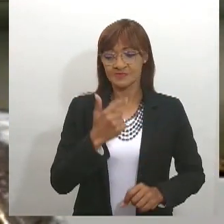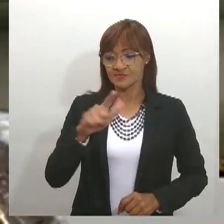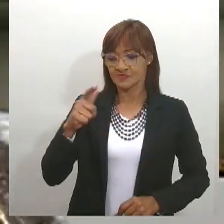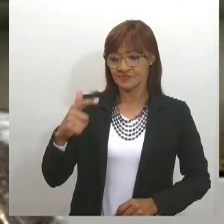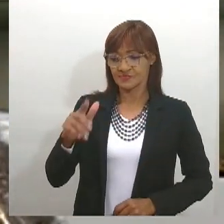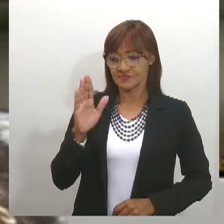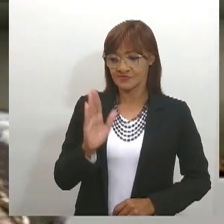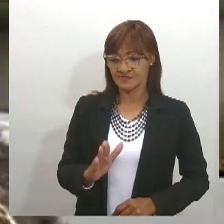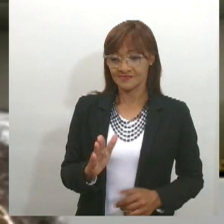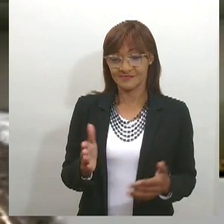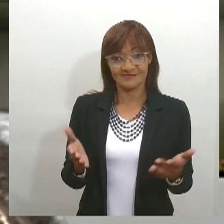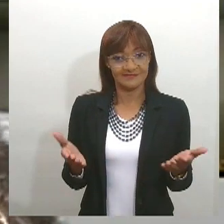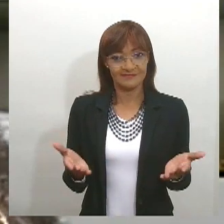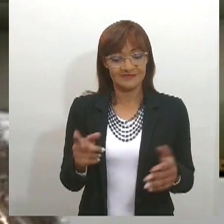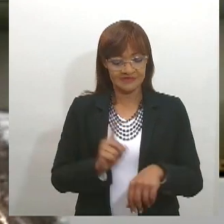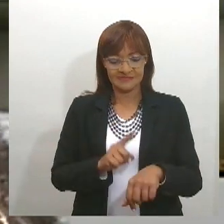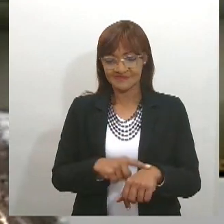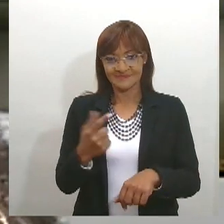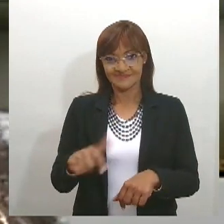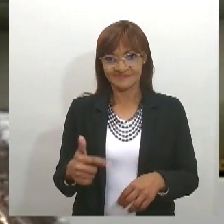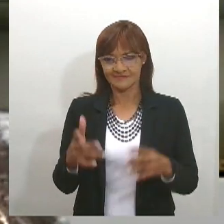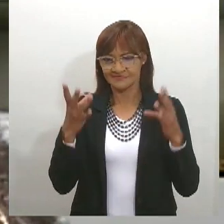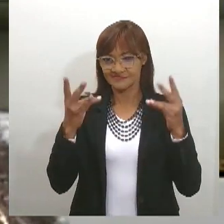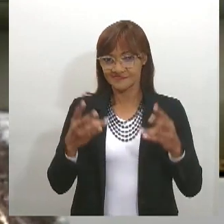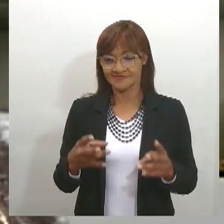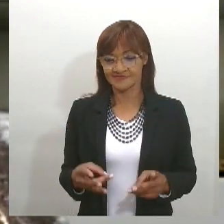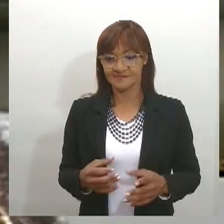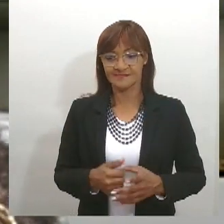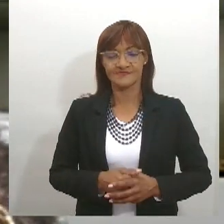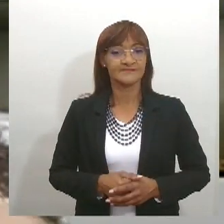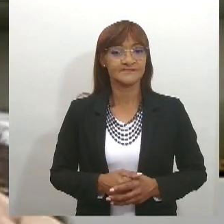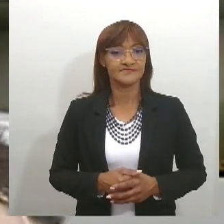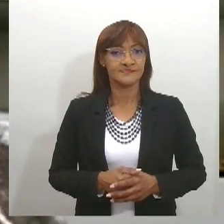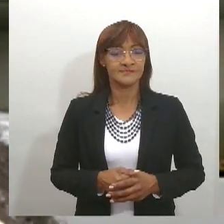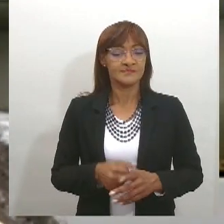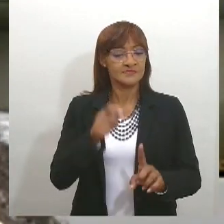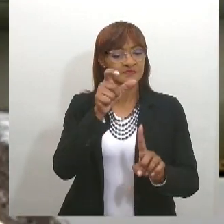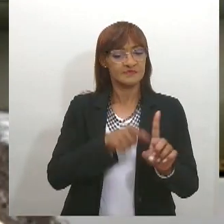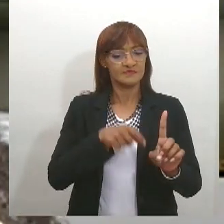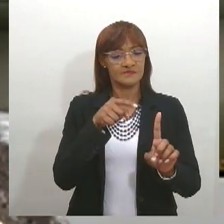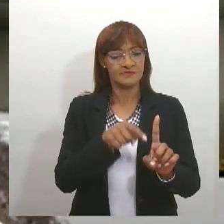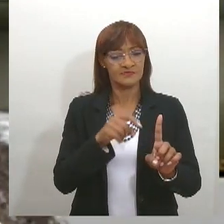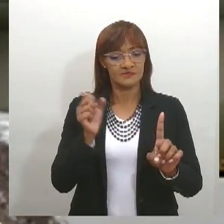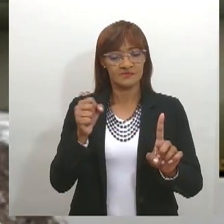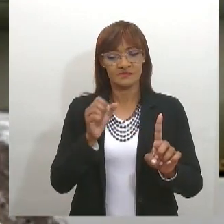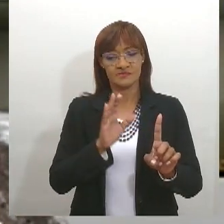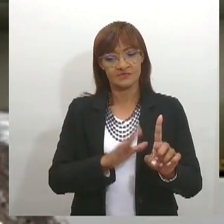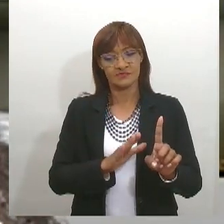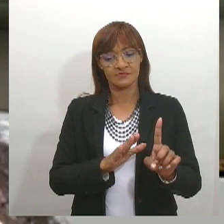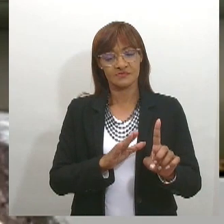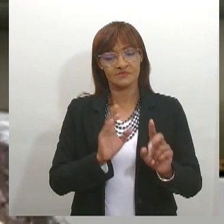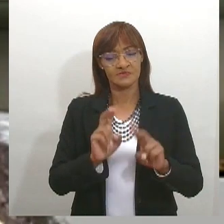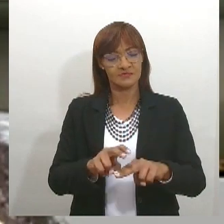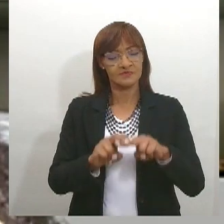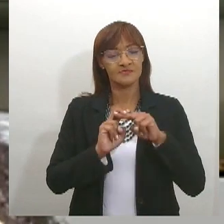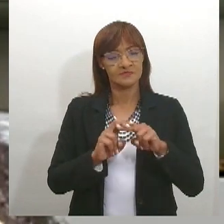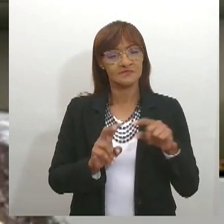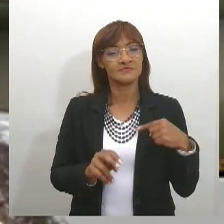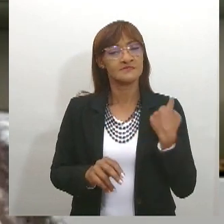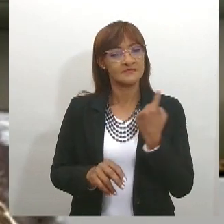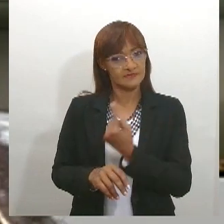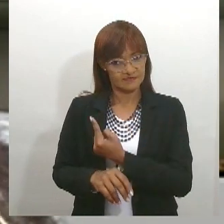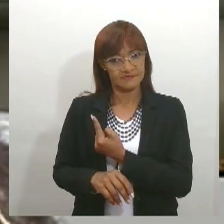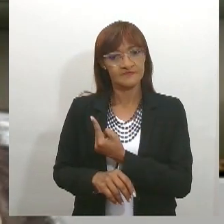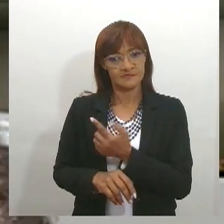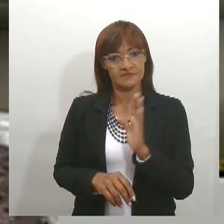expomos, dá a esse Sergipano uma notabilidade incrível. Por isso que nós, Departamento de História da Universidade Federal de